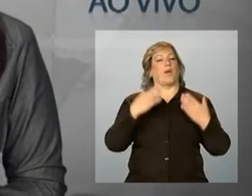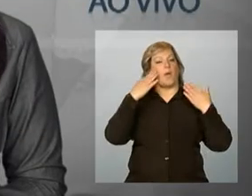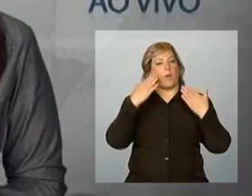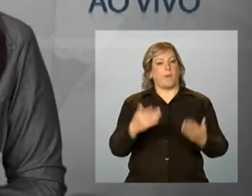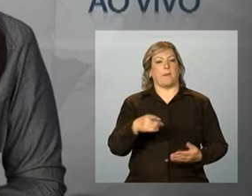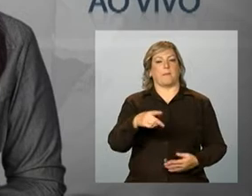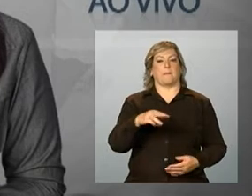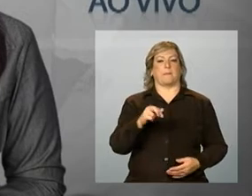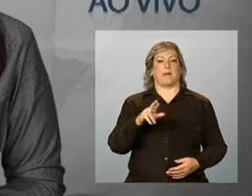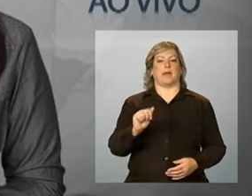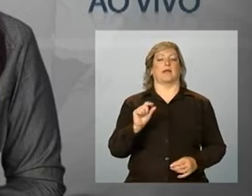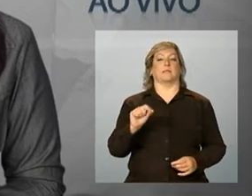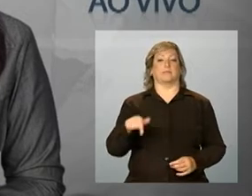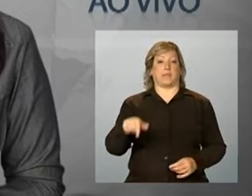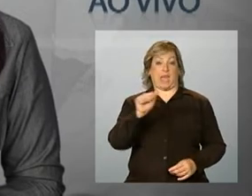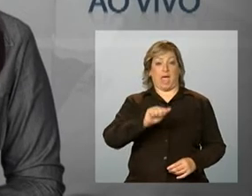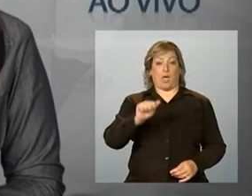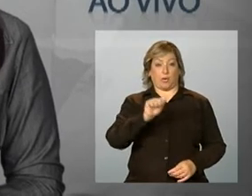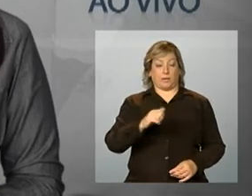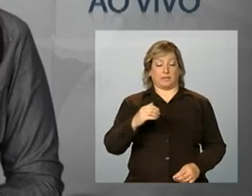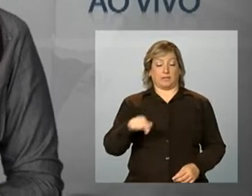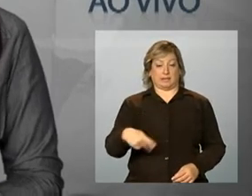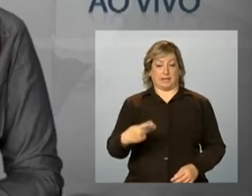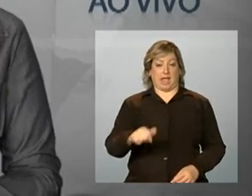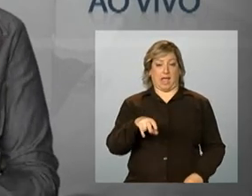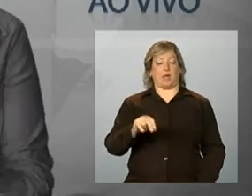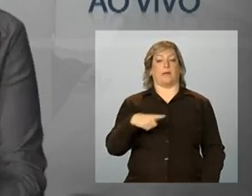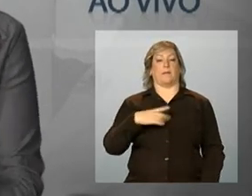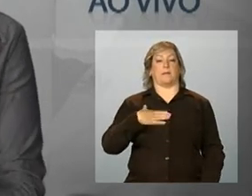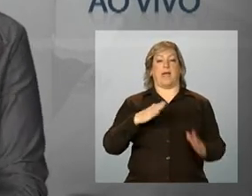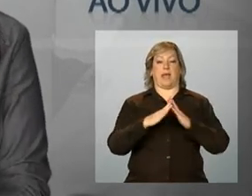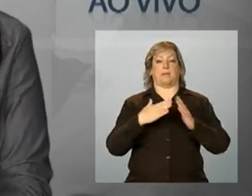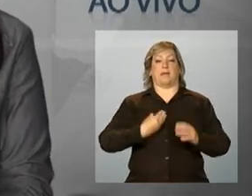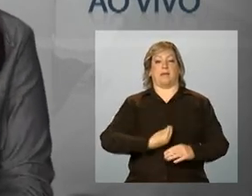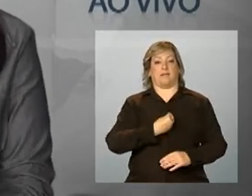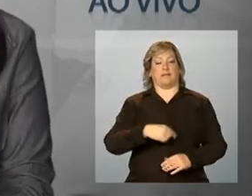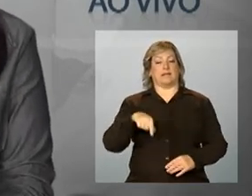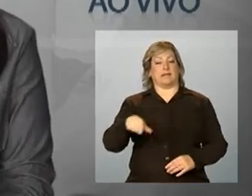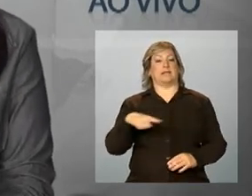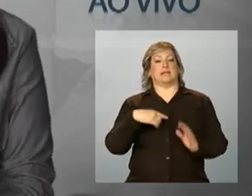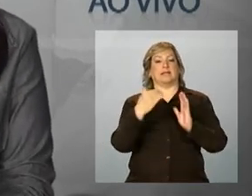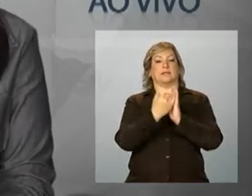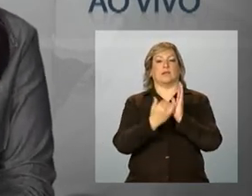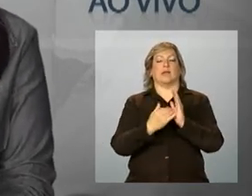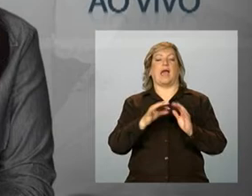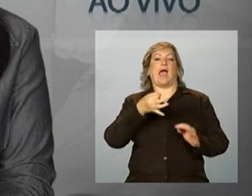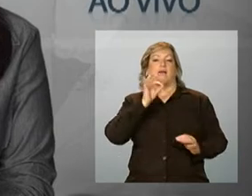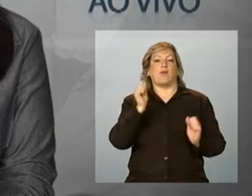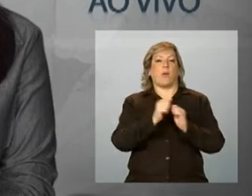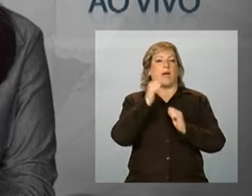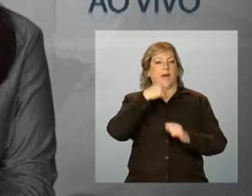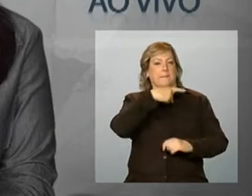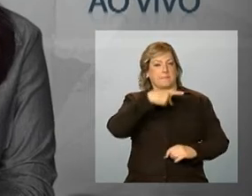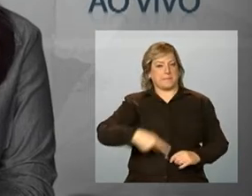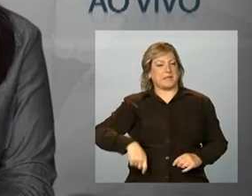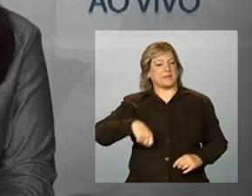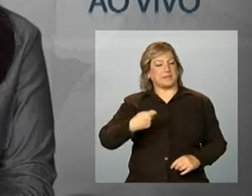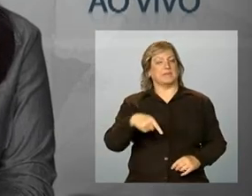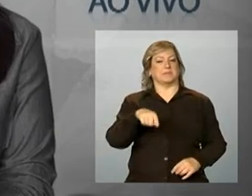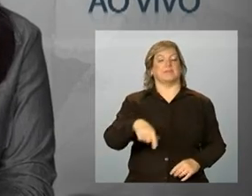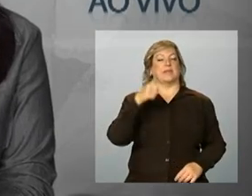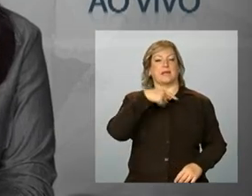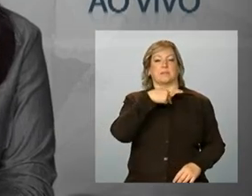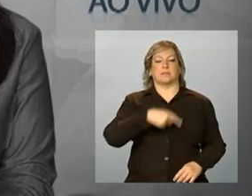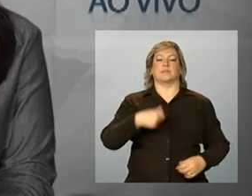Obrigada, Mara. E, em agosto deste ano, Minha Casa Minha Vida foi tema do programa Café com a Presidenta. Na ocasião, Dilma Rousseff